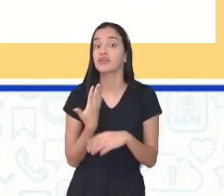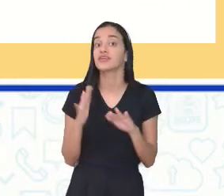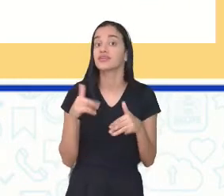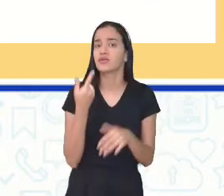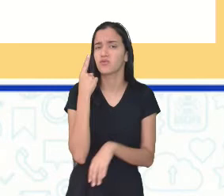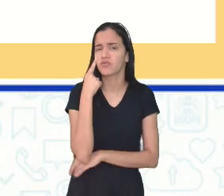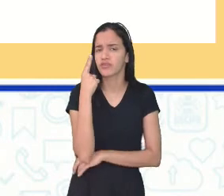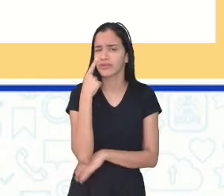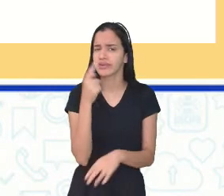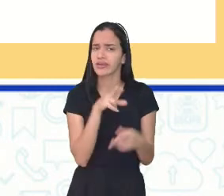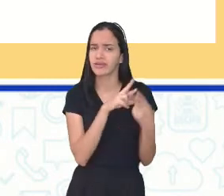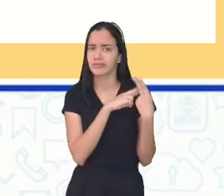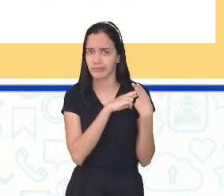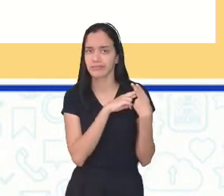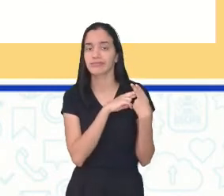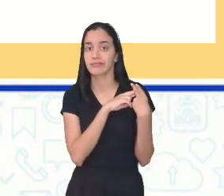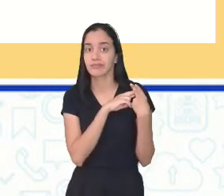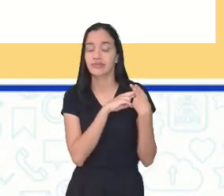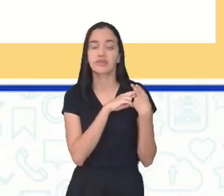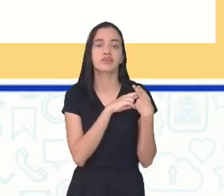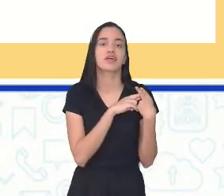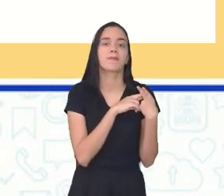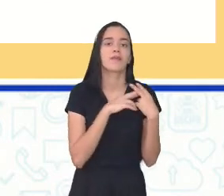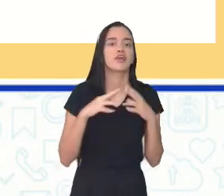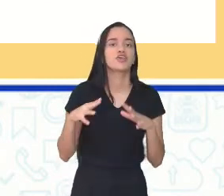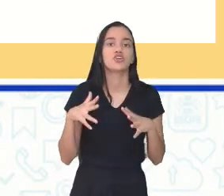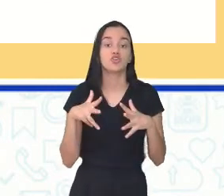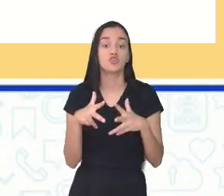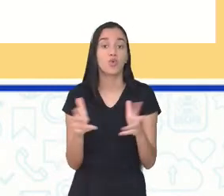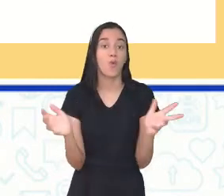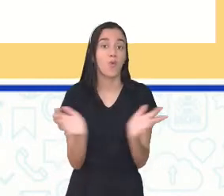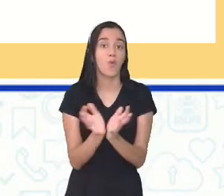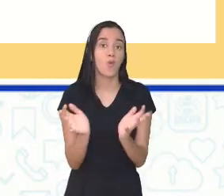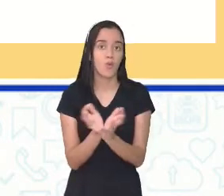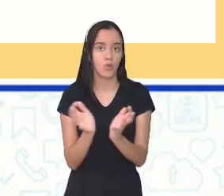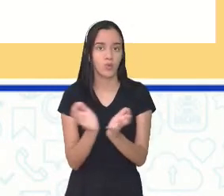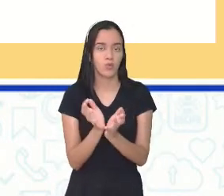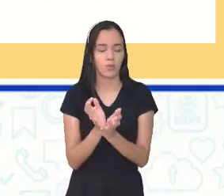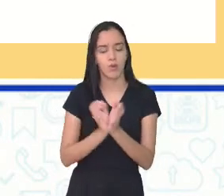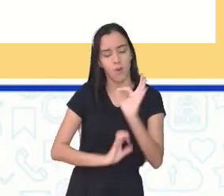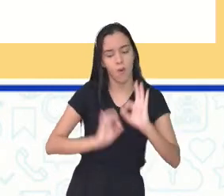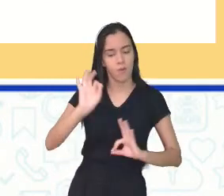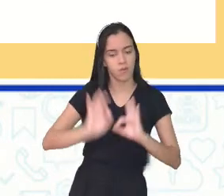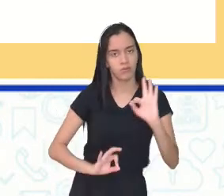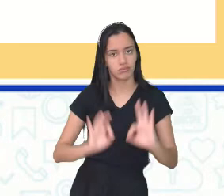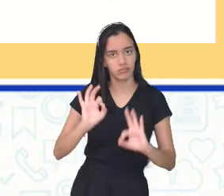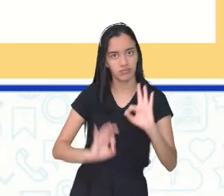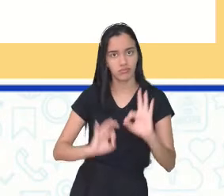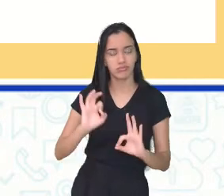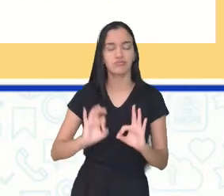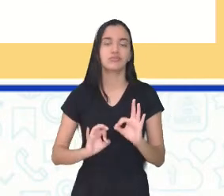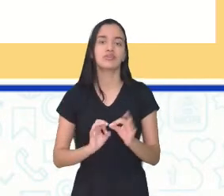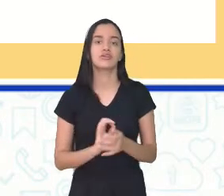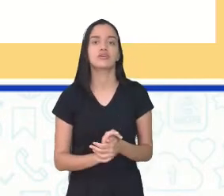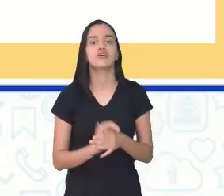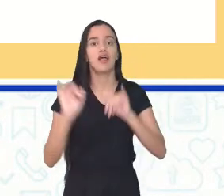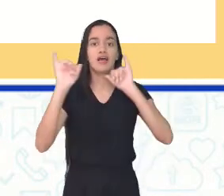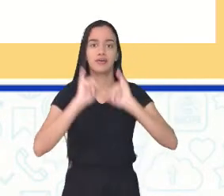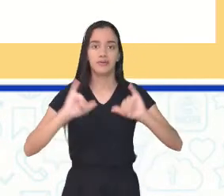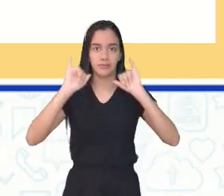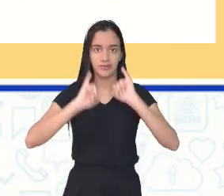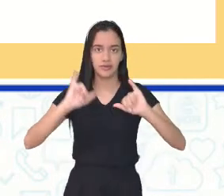a responsabilidade de toda essa equipe que prepara essa notícia,